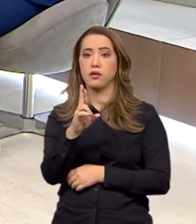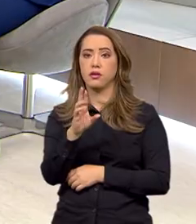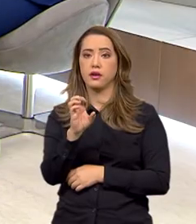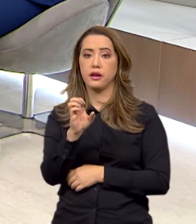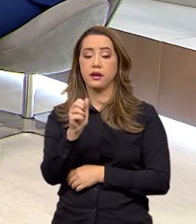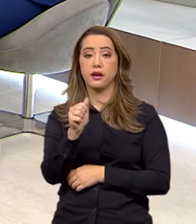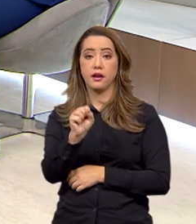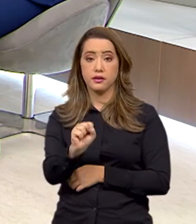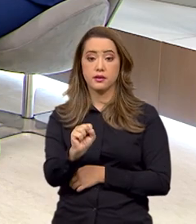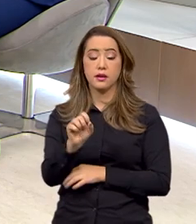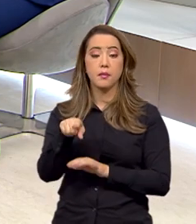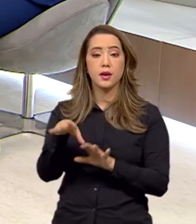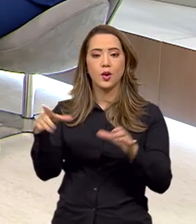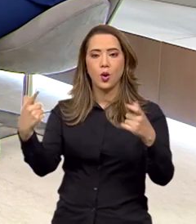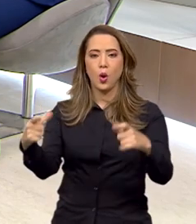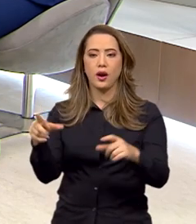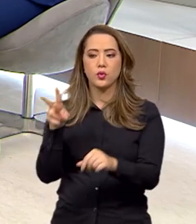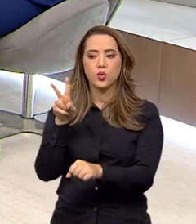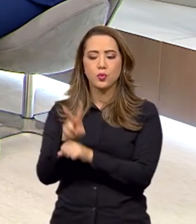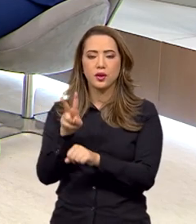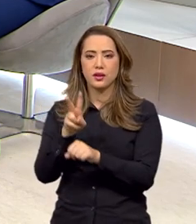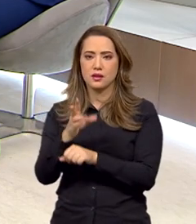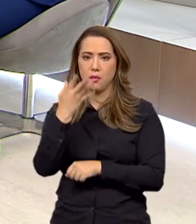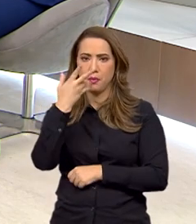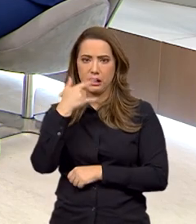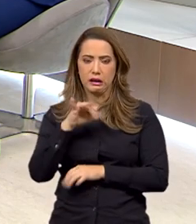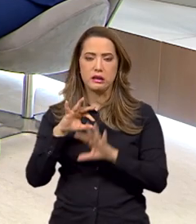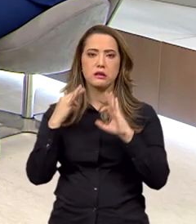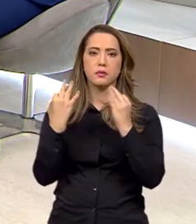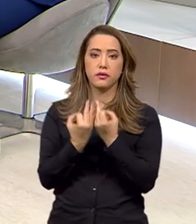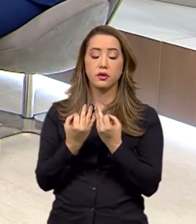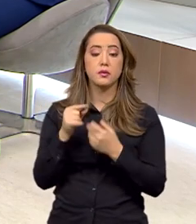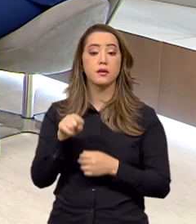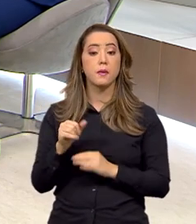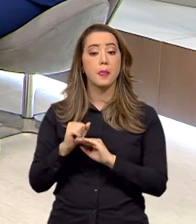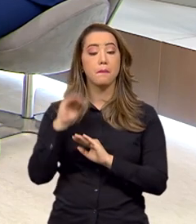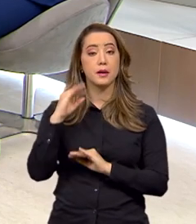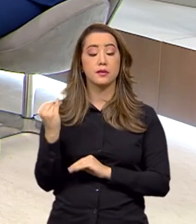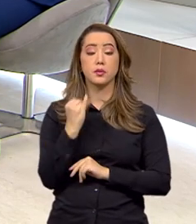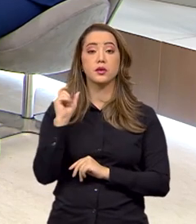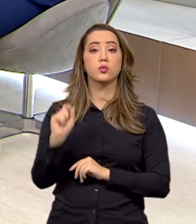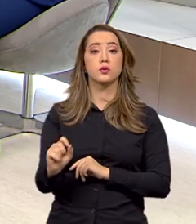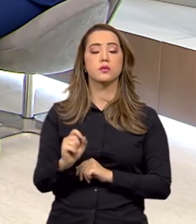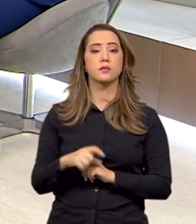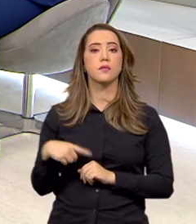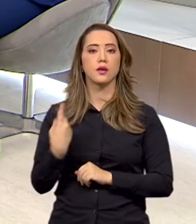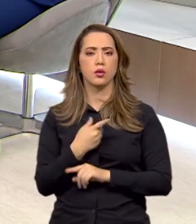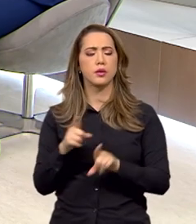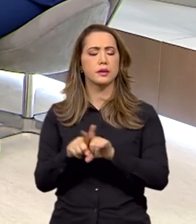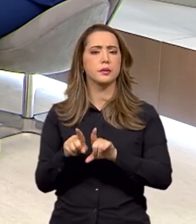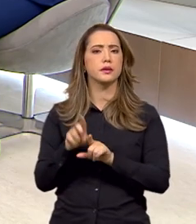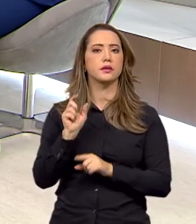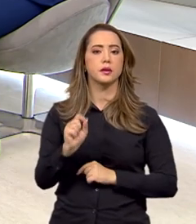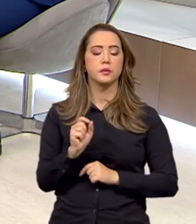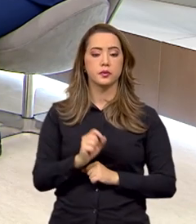para criar um ambiente de proteção para a criança e para a sua família. E para além disso, nós estamos também